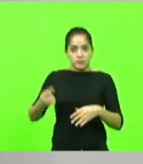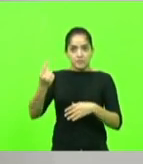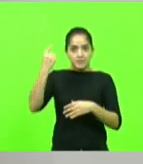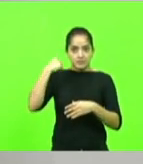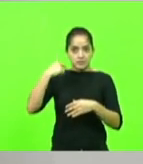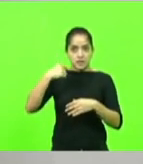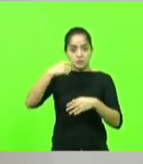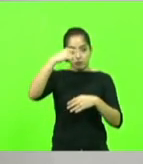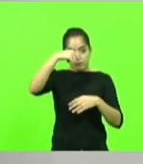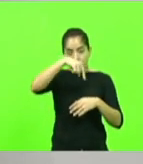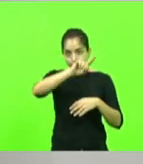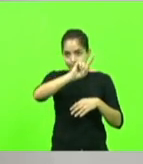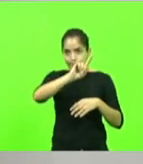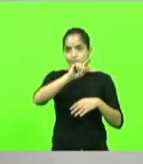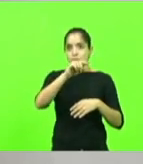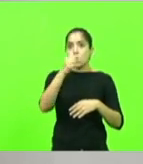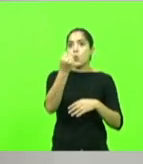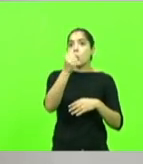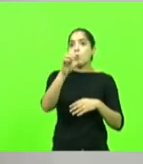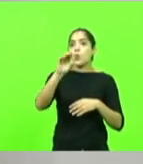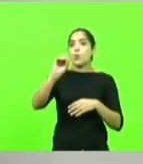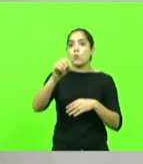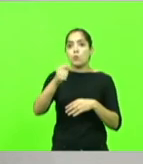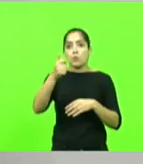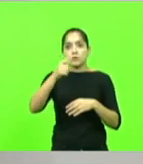80, e a nossa região foi desassistida.